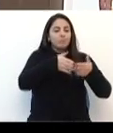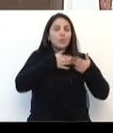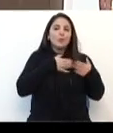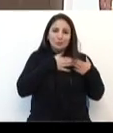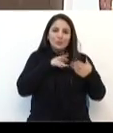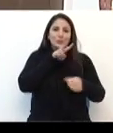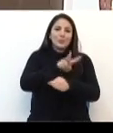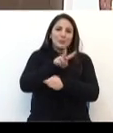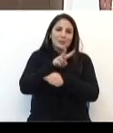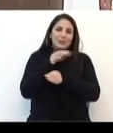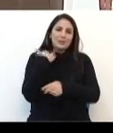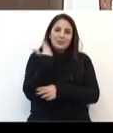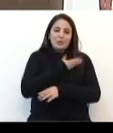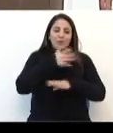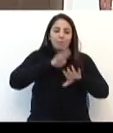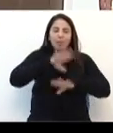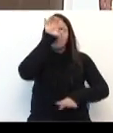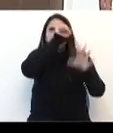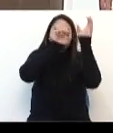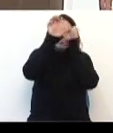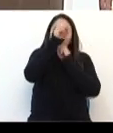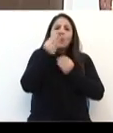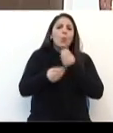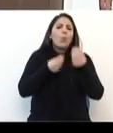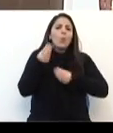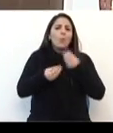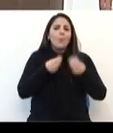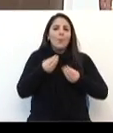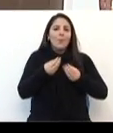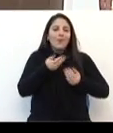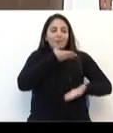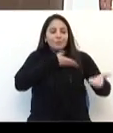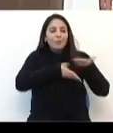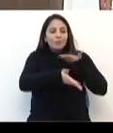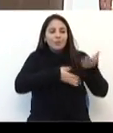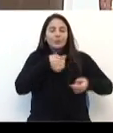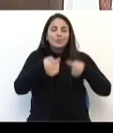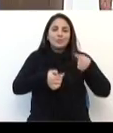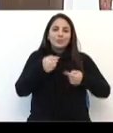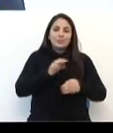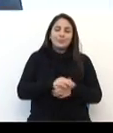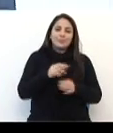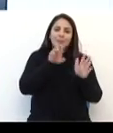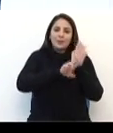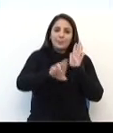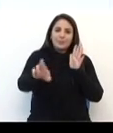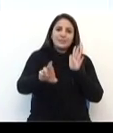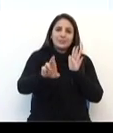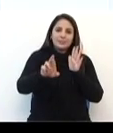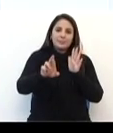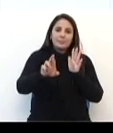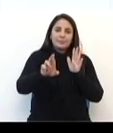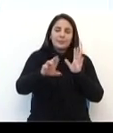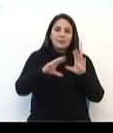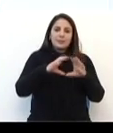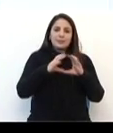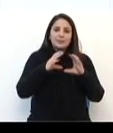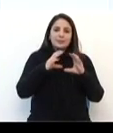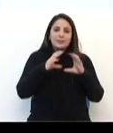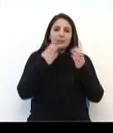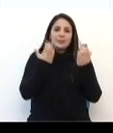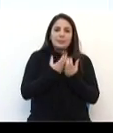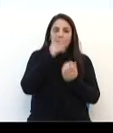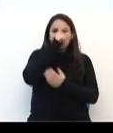ser preservado e que nós, cada vez mais, aprendemos à medida que nos envolvemos e discutimos. A representante da Câmara